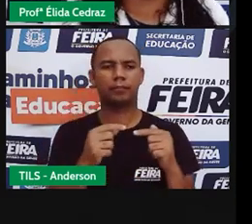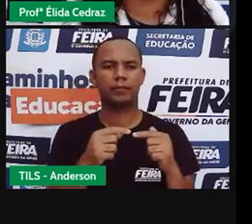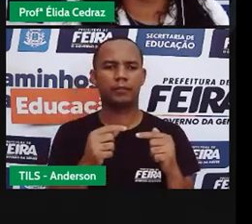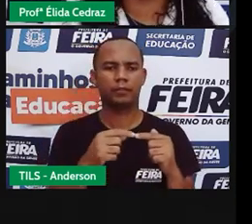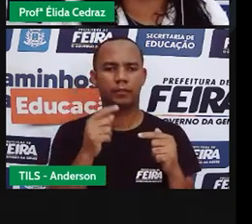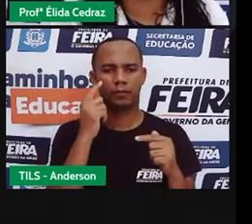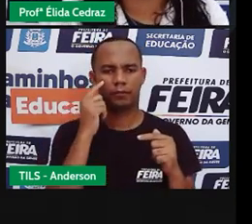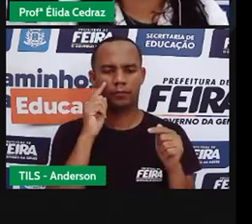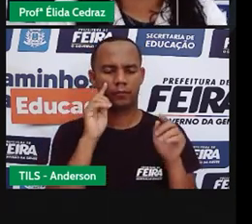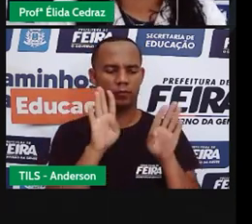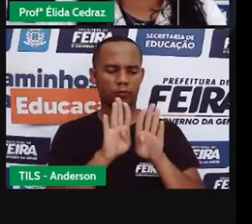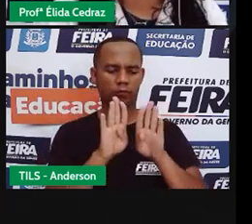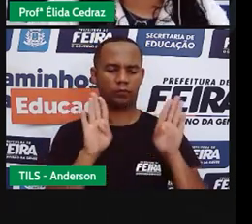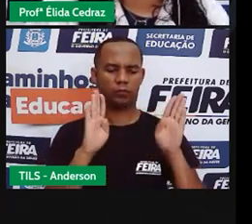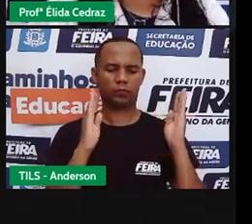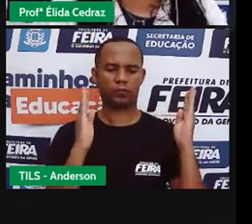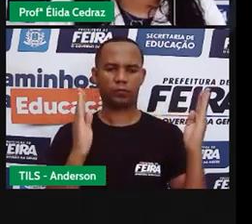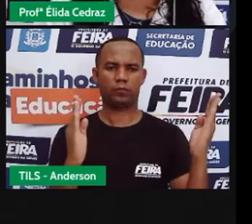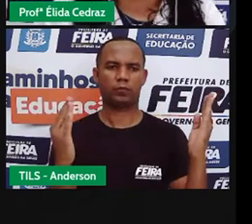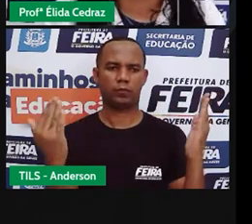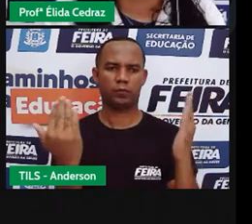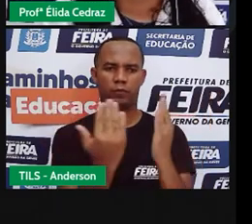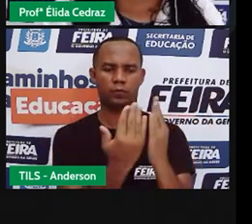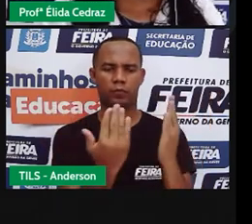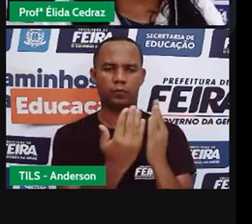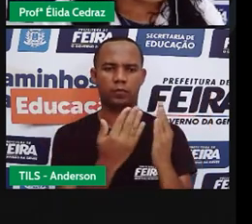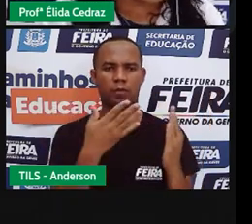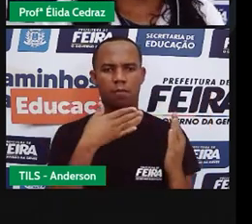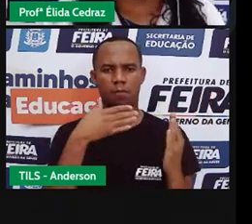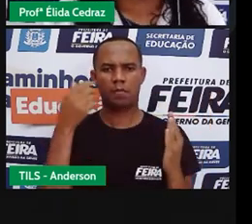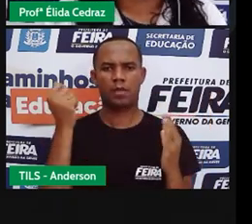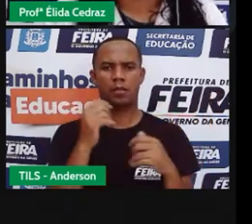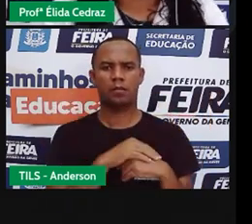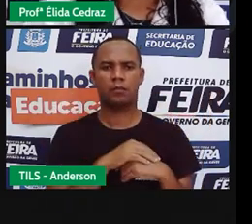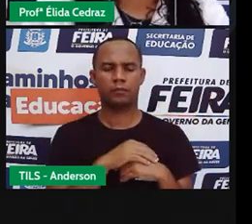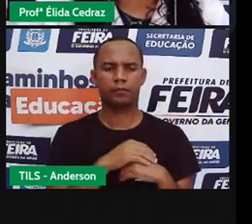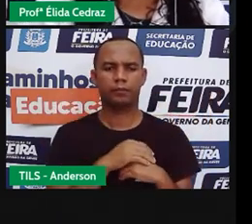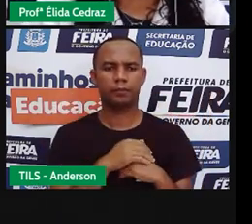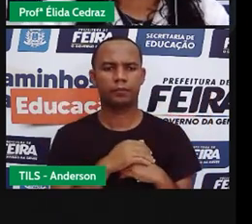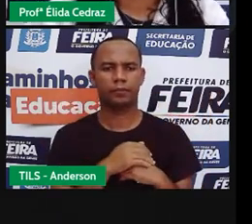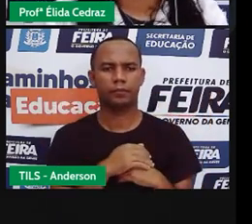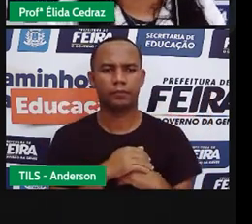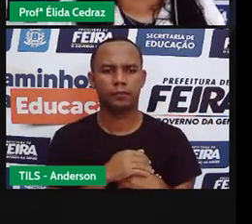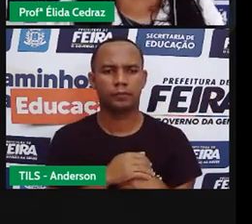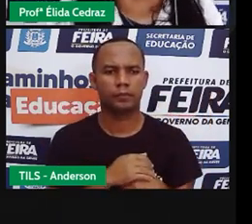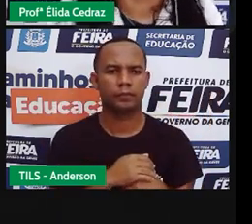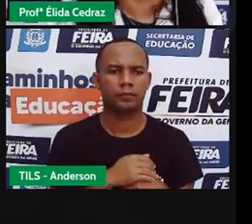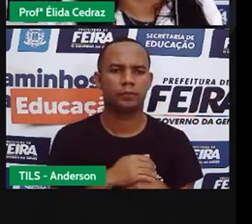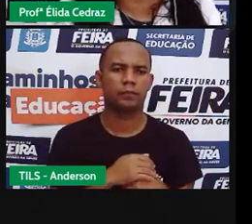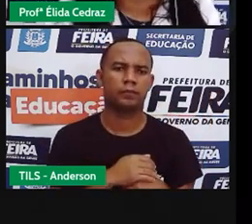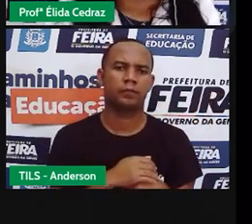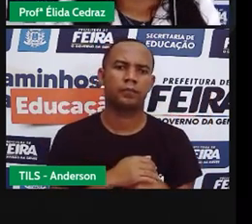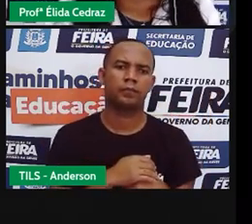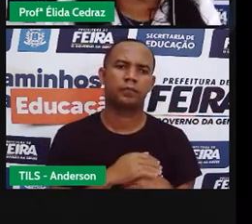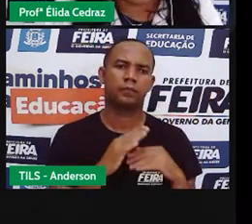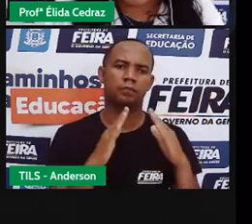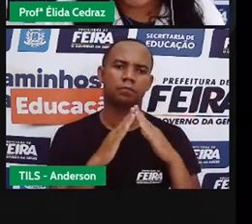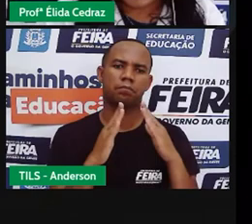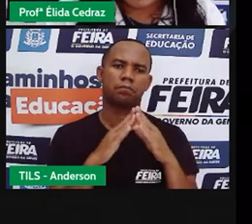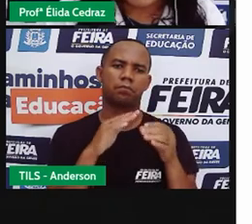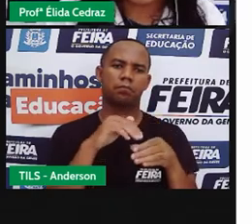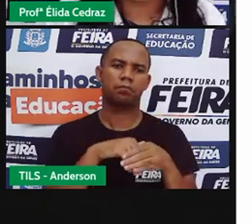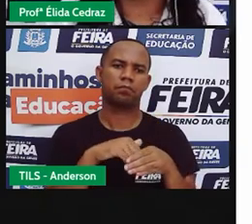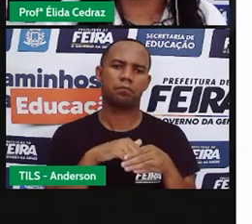isolamento térmico vai permitir que o barco fique resfriado deixando o clima bem agradável dentro da casa